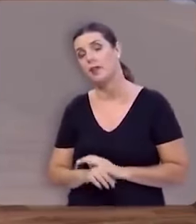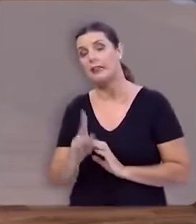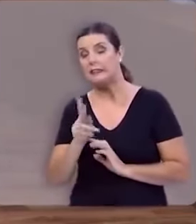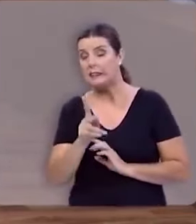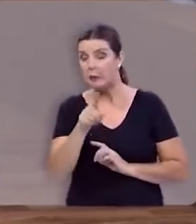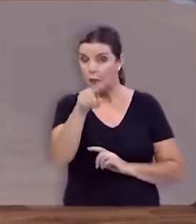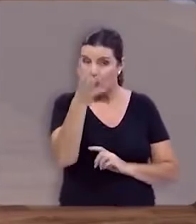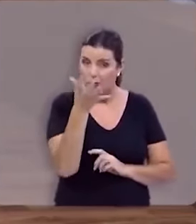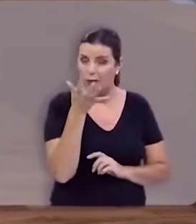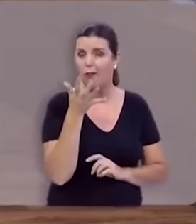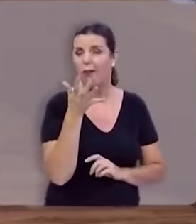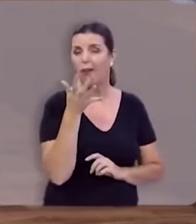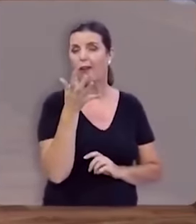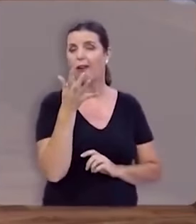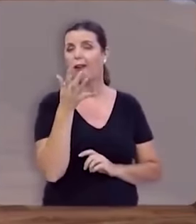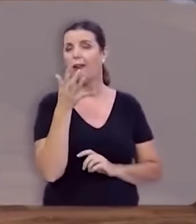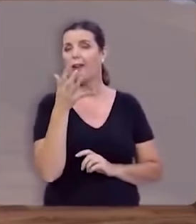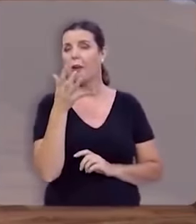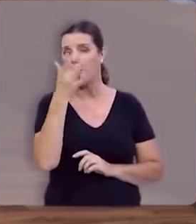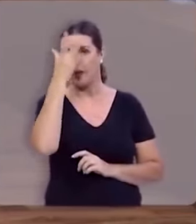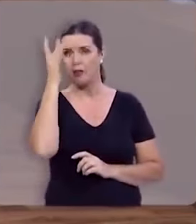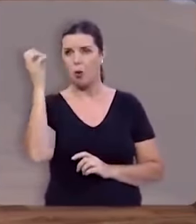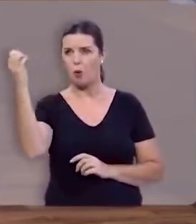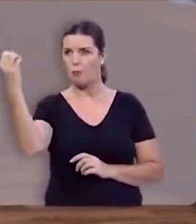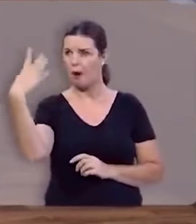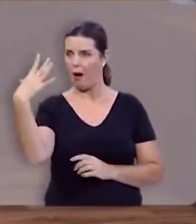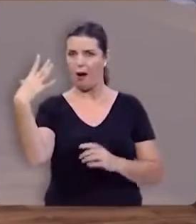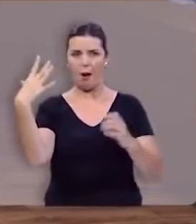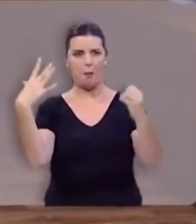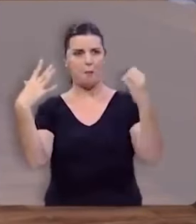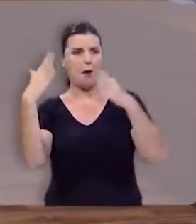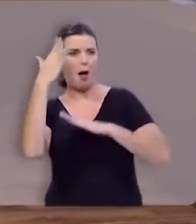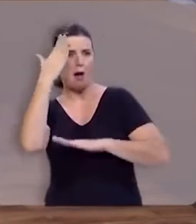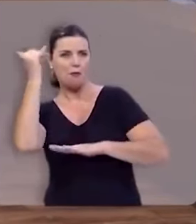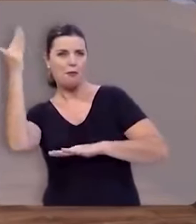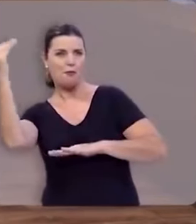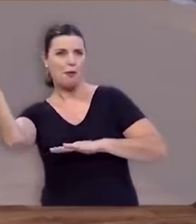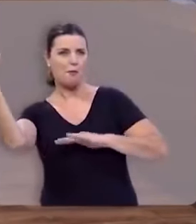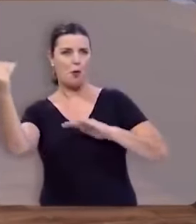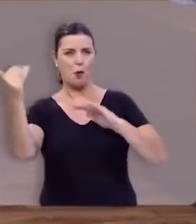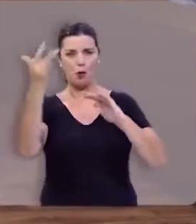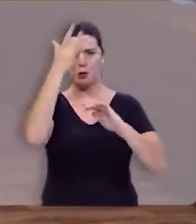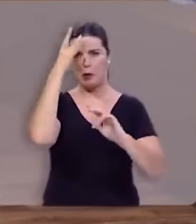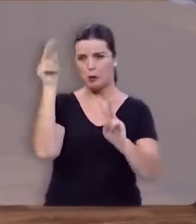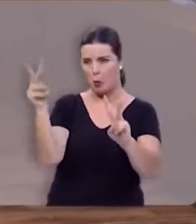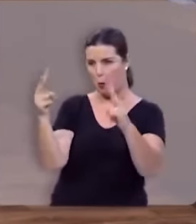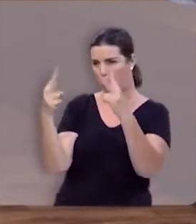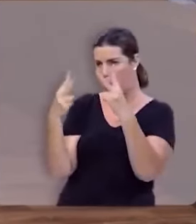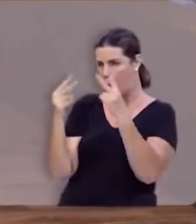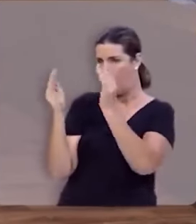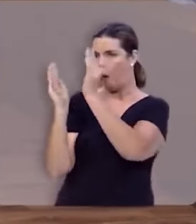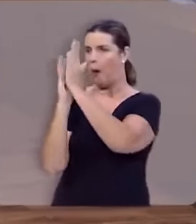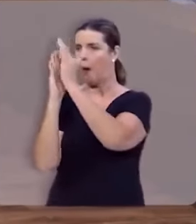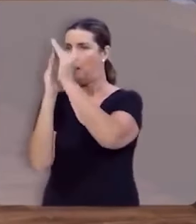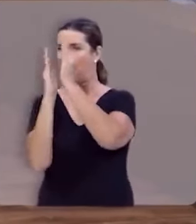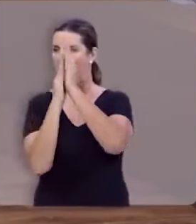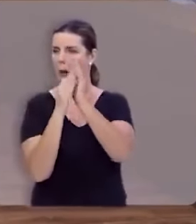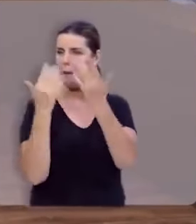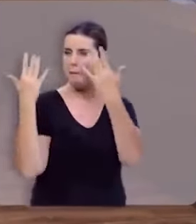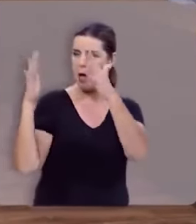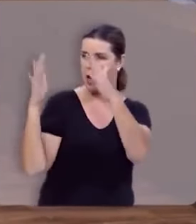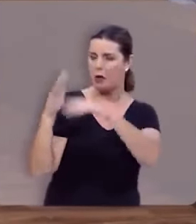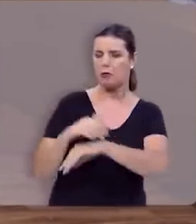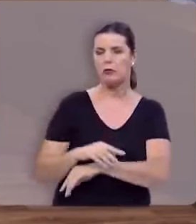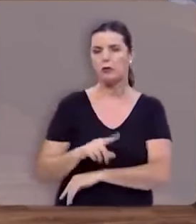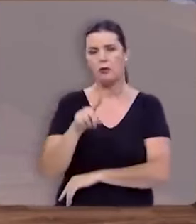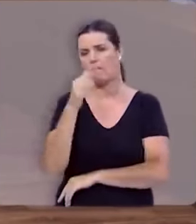você quer os holofotes em cima de você todas as vezes que você quer os louros os aplausos para você